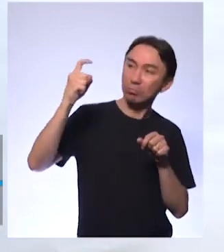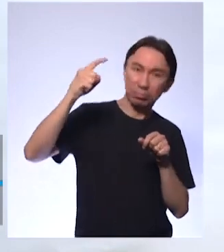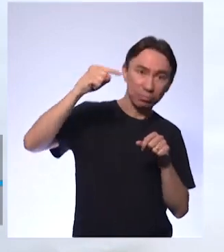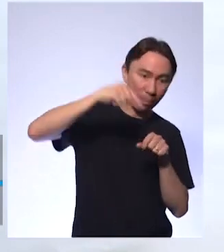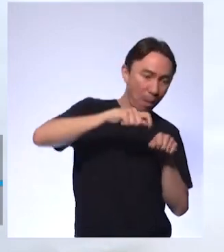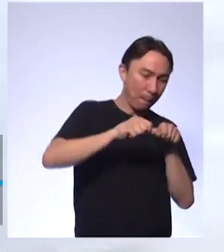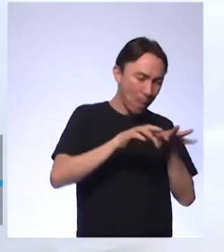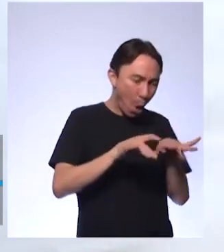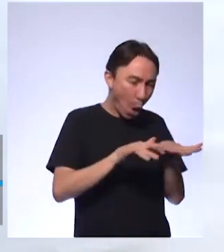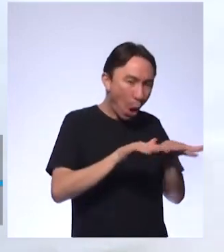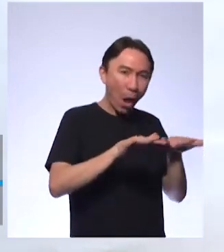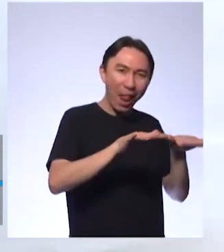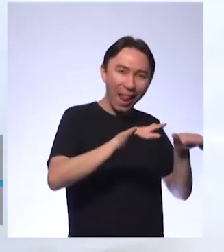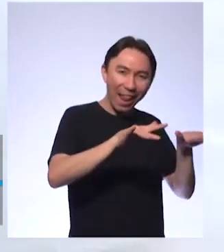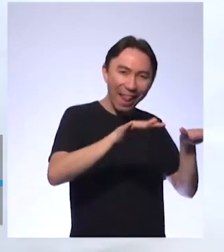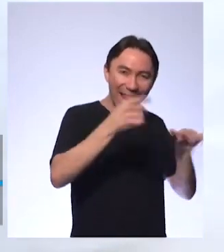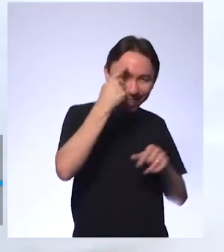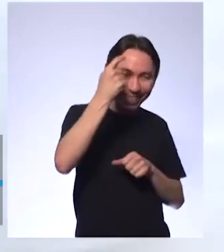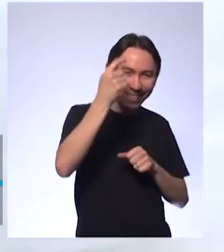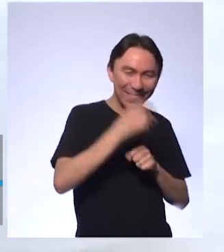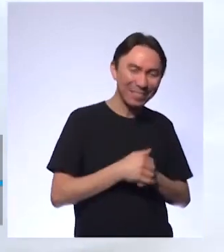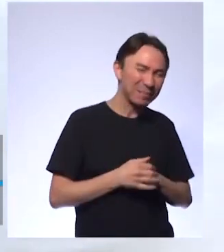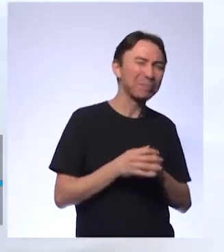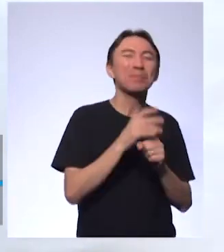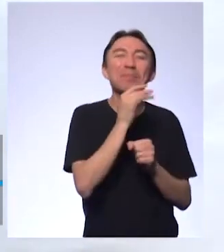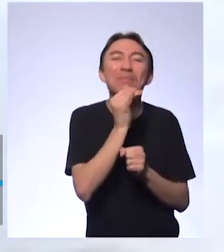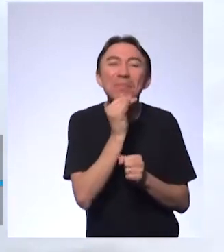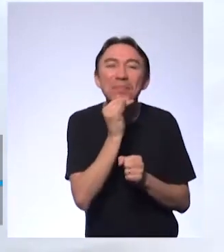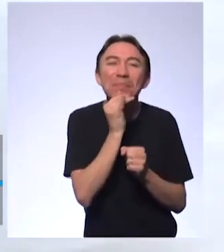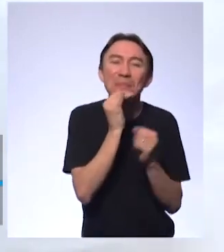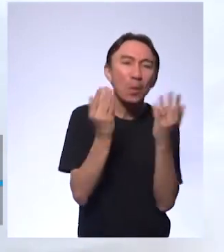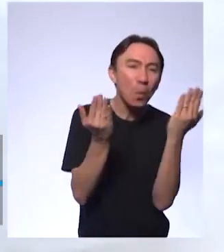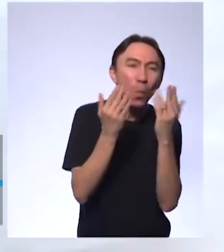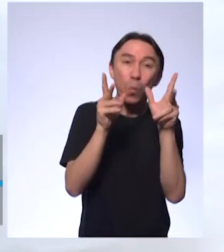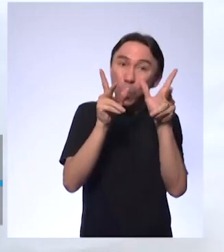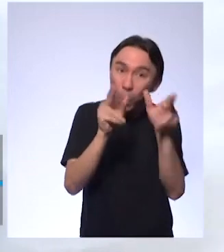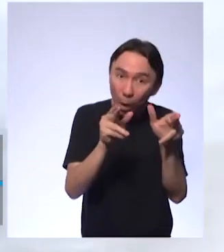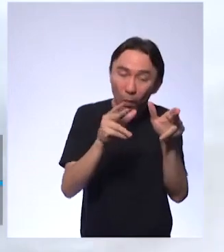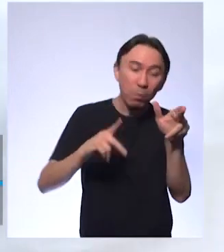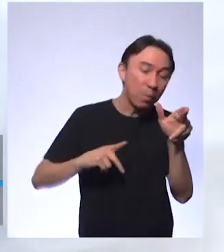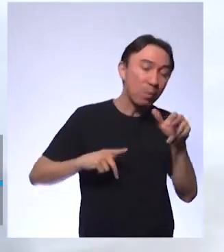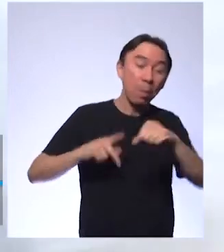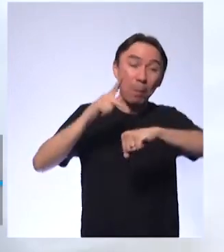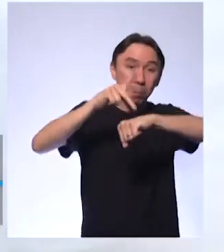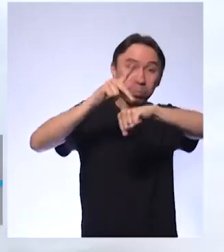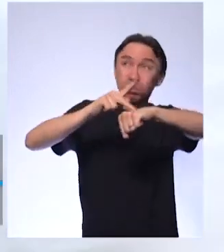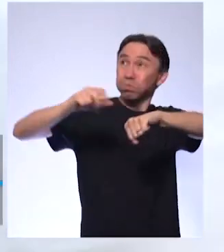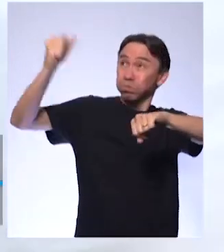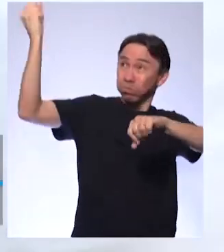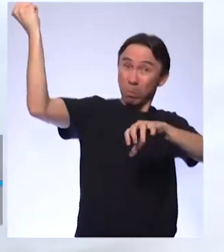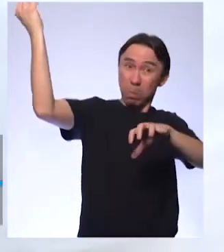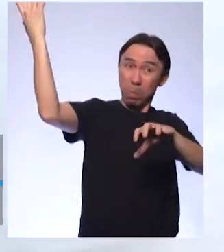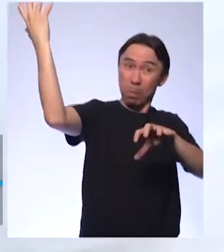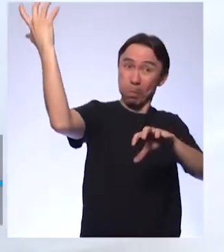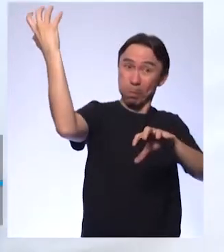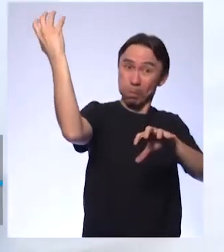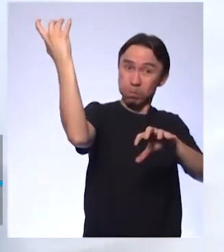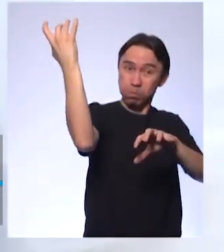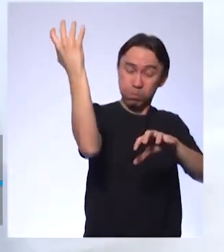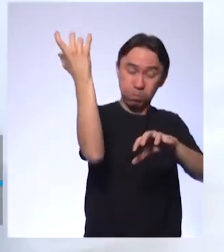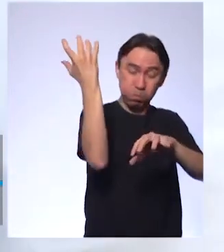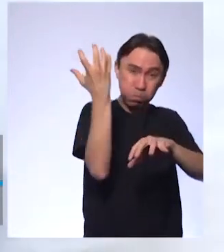ele batendo na superfície da Terra e fazer uma onda de impacto semelhante a essa, só que em vez de água. Porque você tem que lembrar que